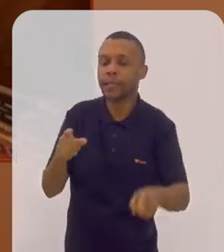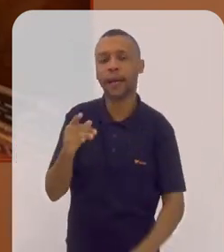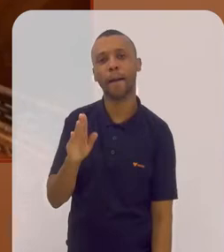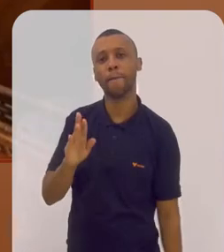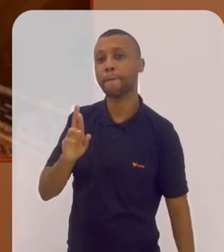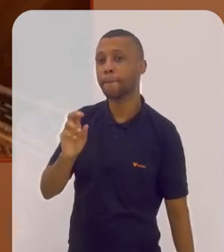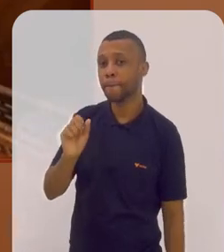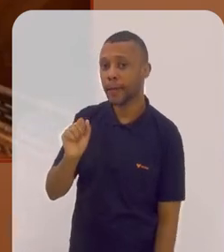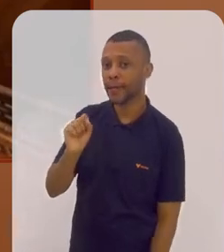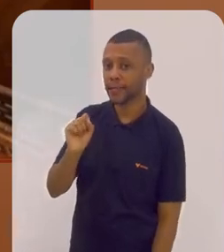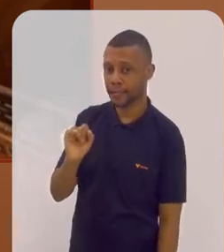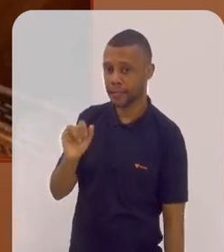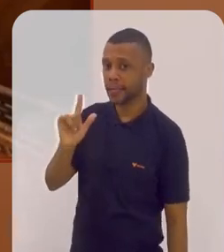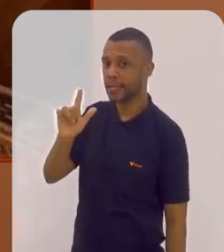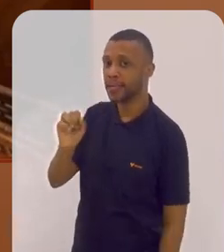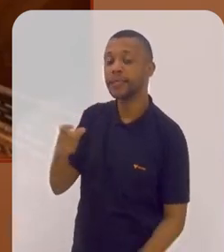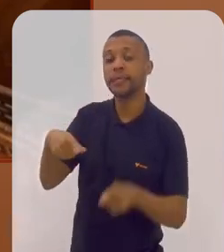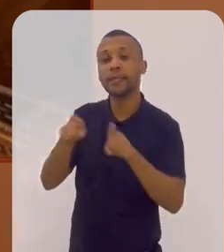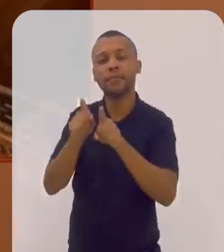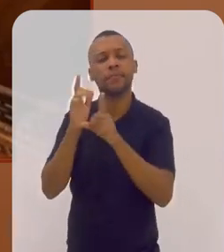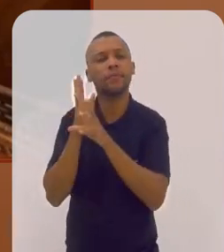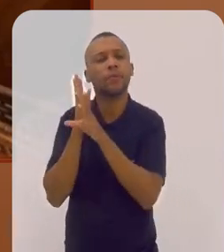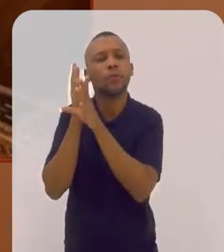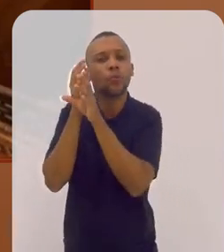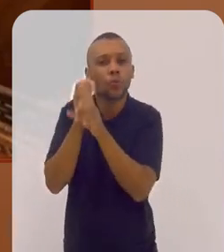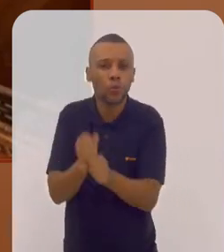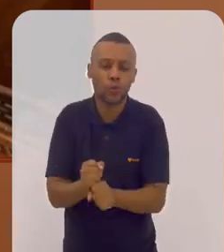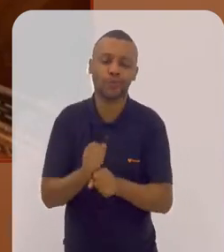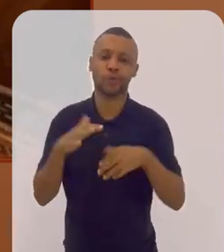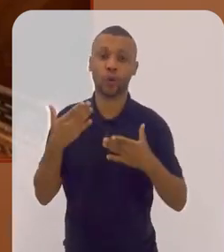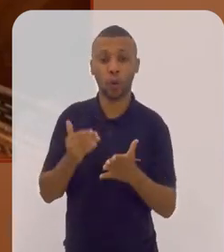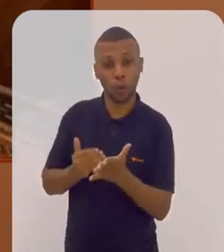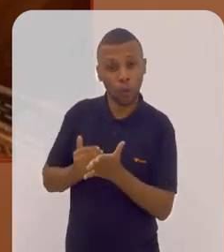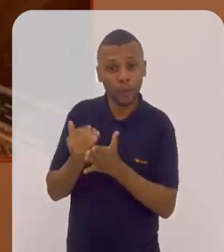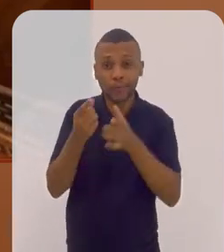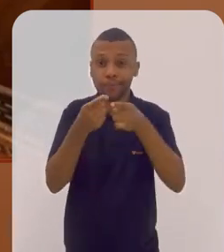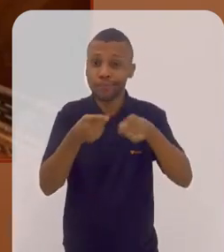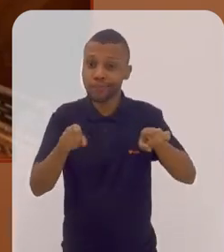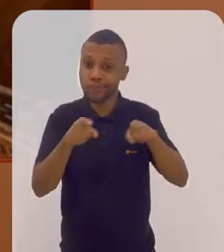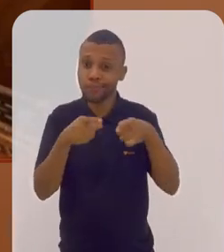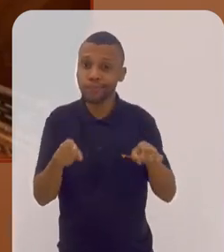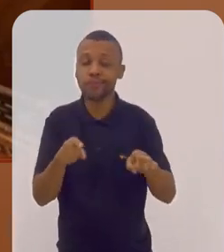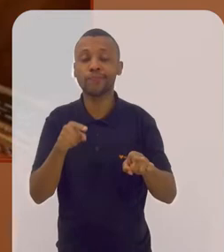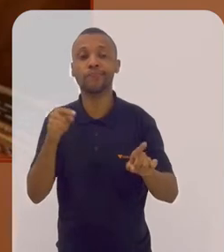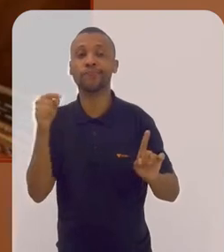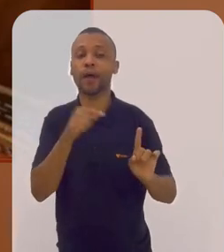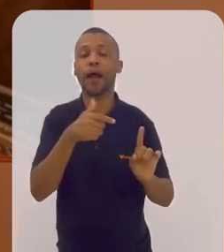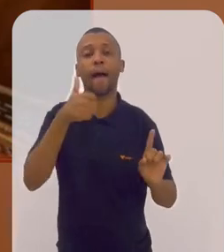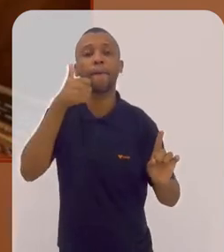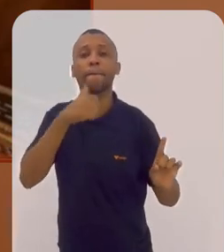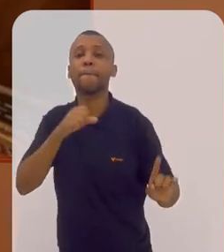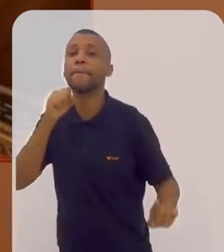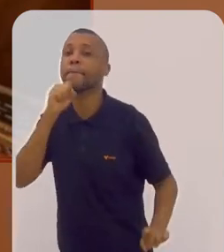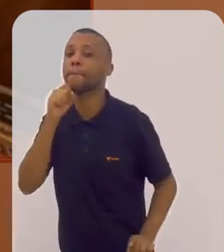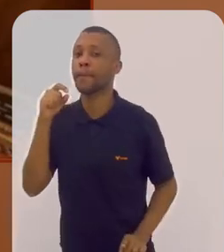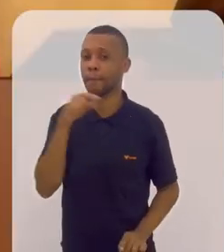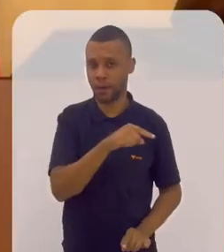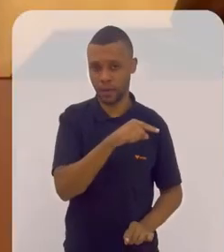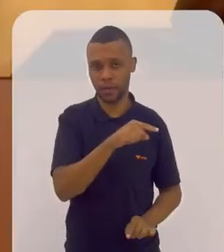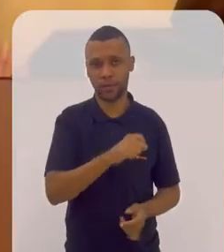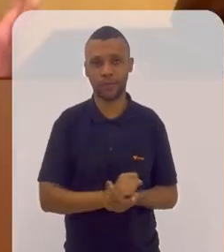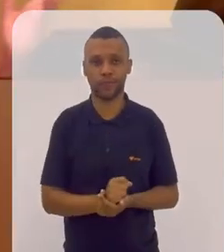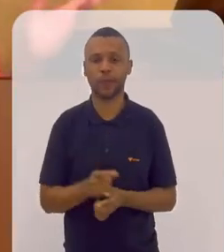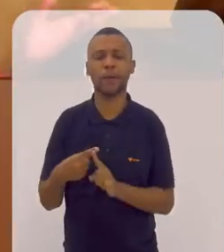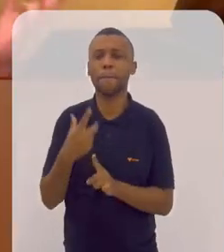Brasilis e também da minha trajetória. Eu comecei na música pelas mãos da minha mãe, porque